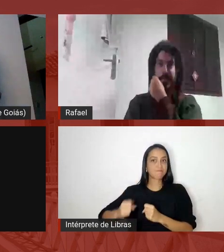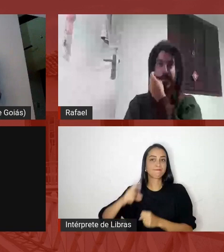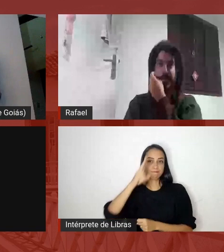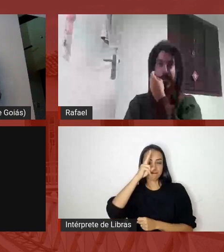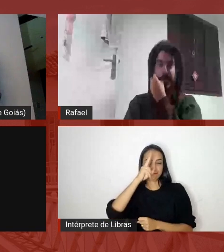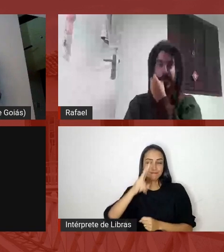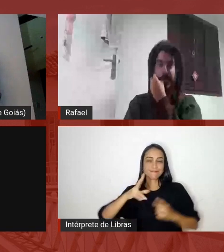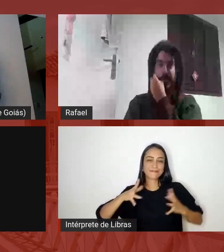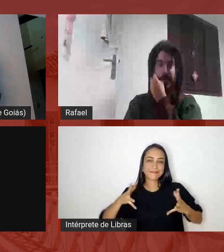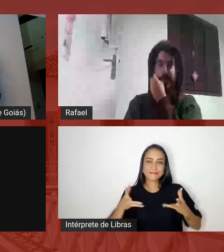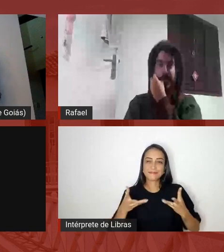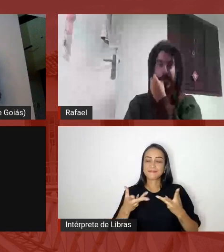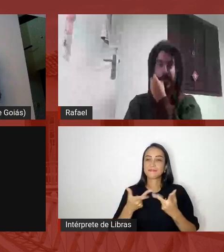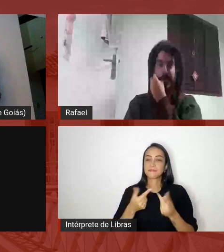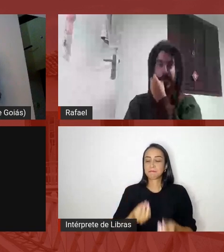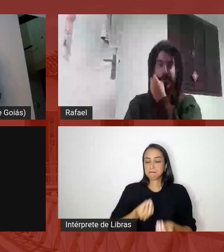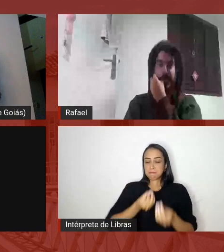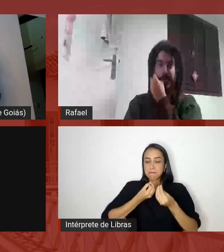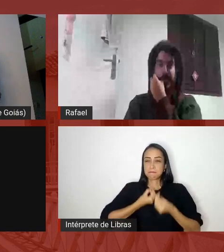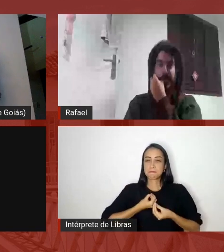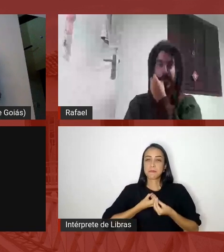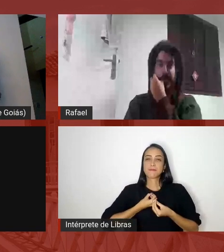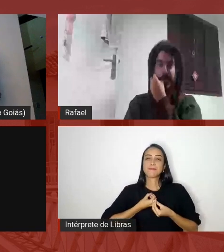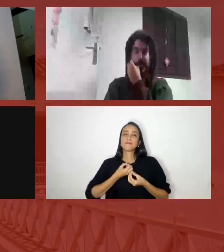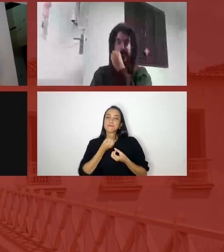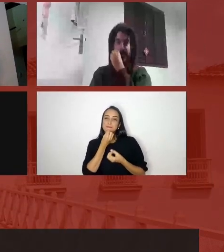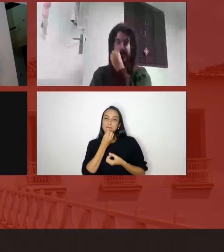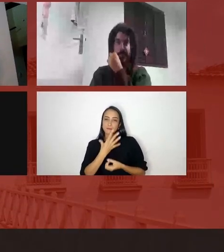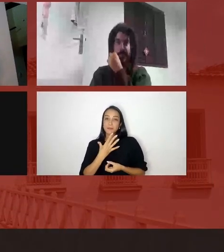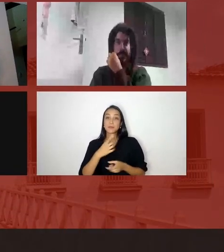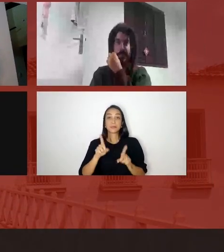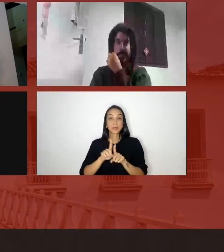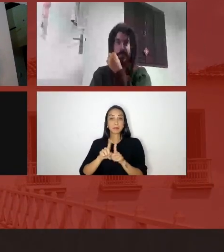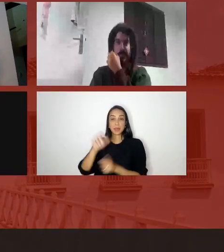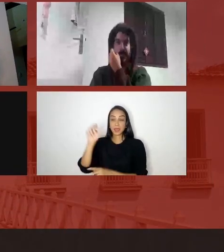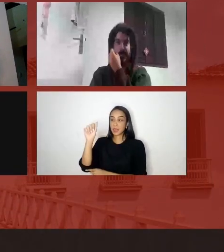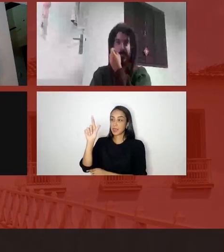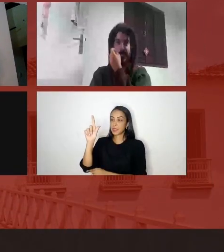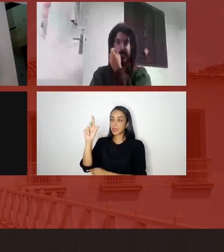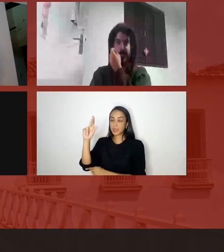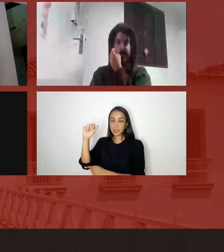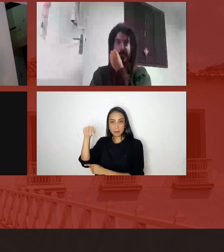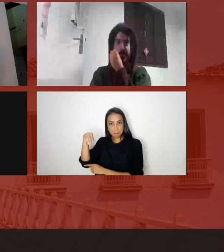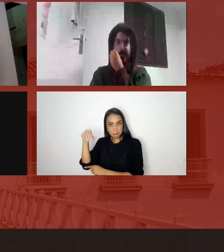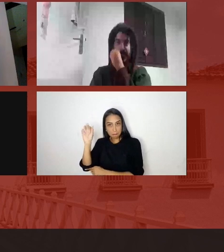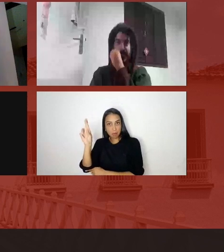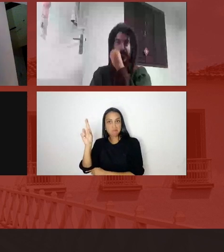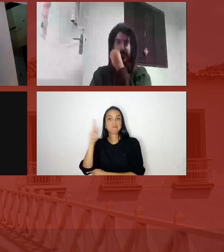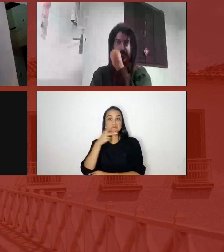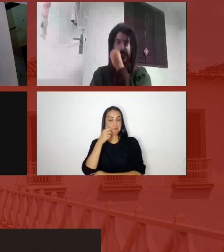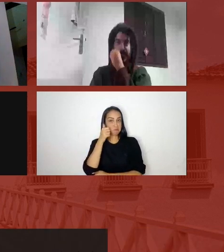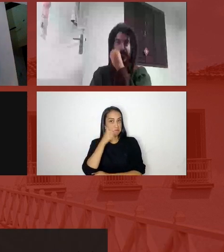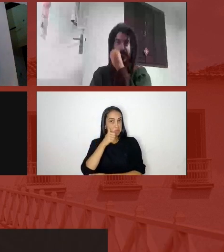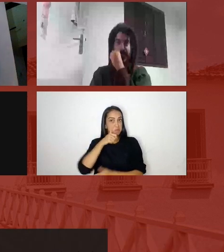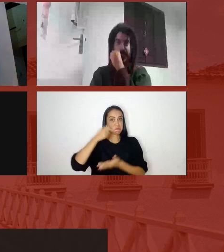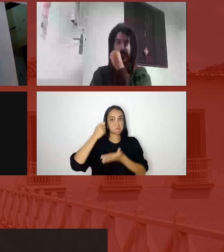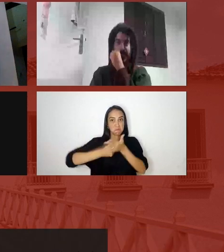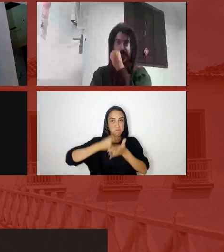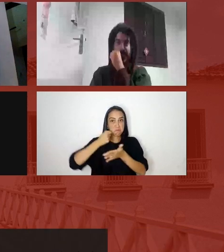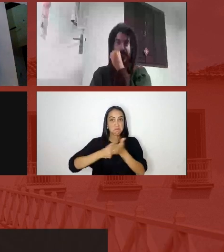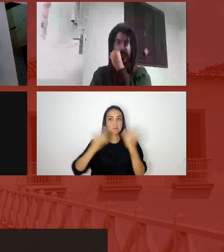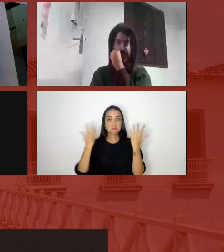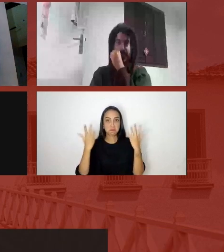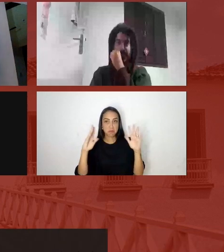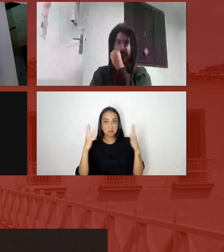alimentar o corpo e o espírito a Dagmar que também parabeniza Elenísia mulher de luta parabéns pela luta pelos e